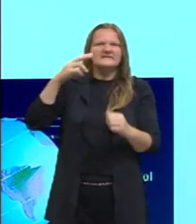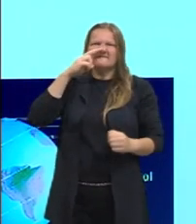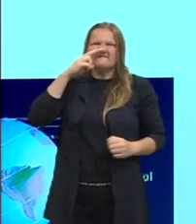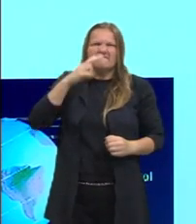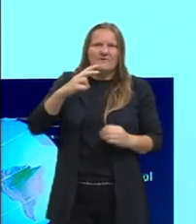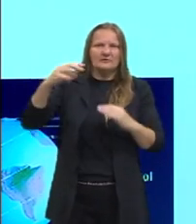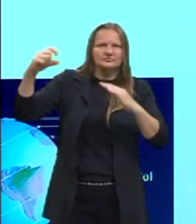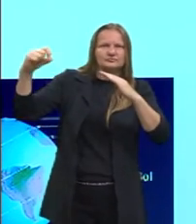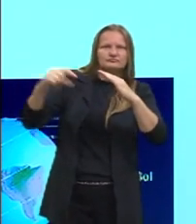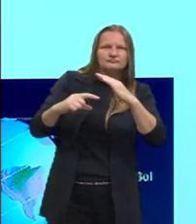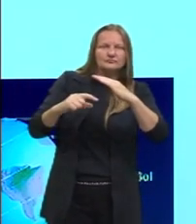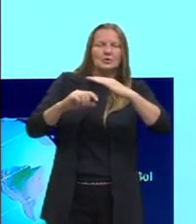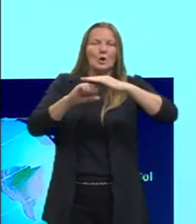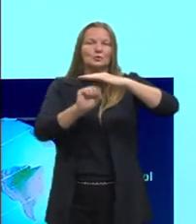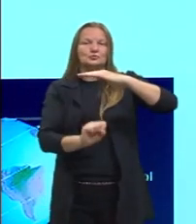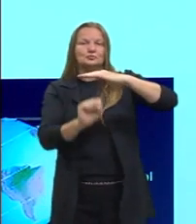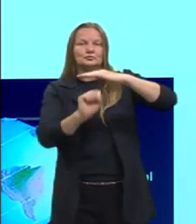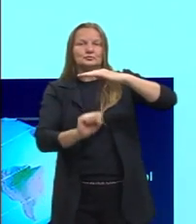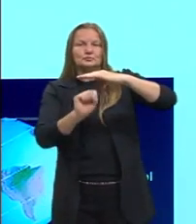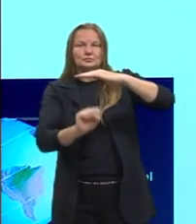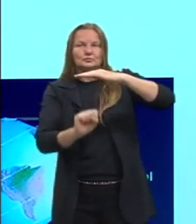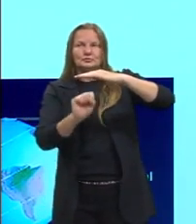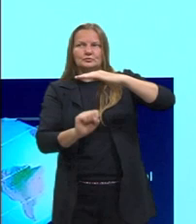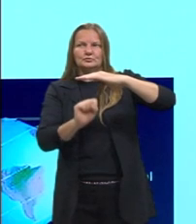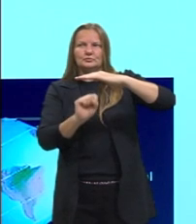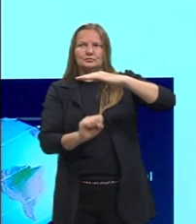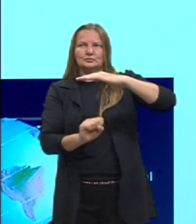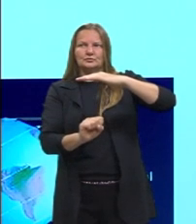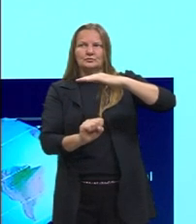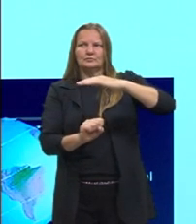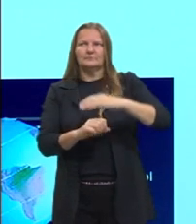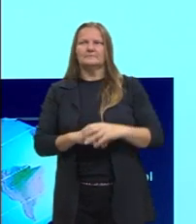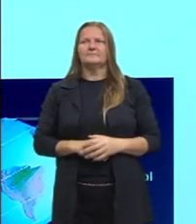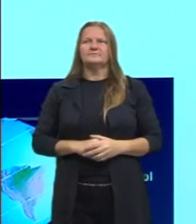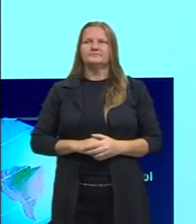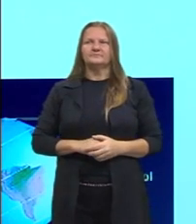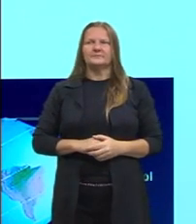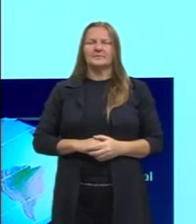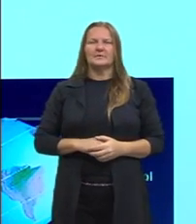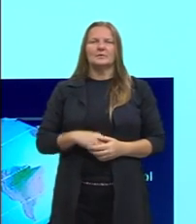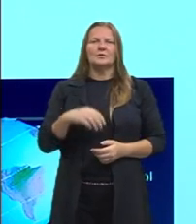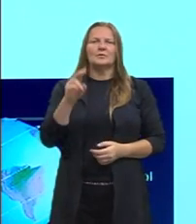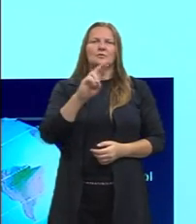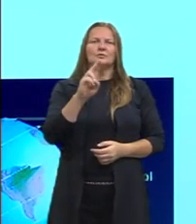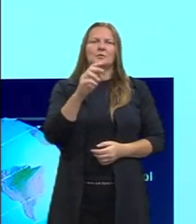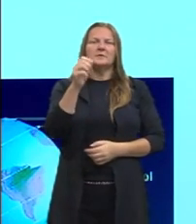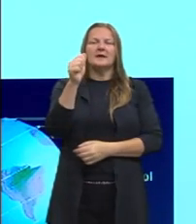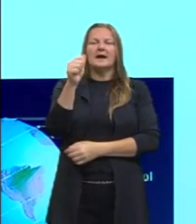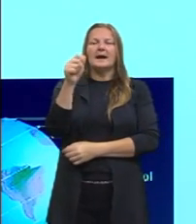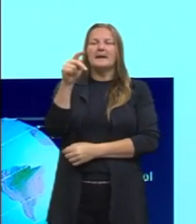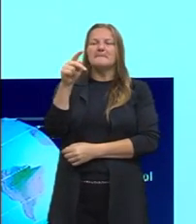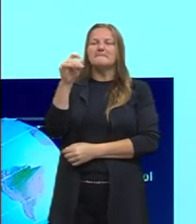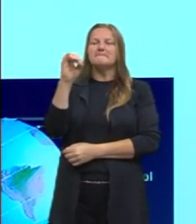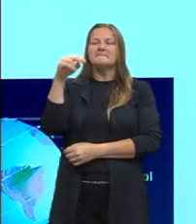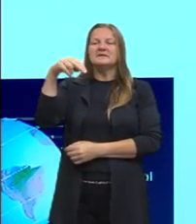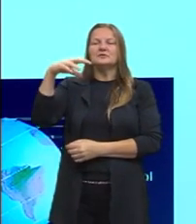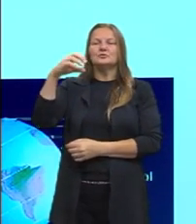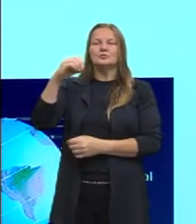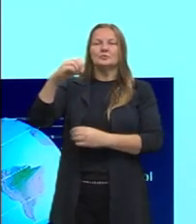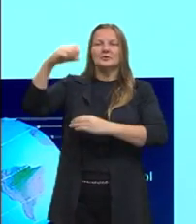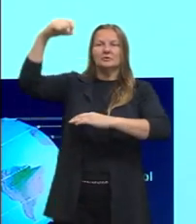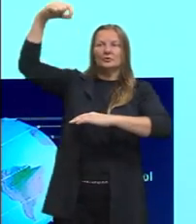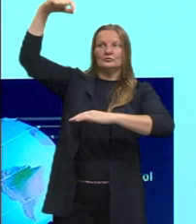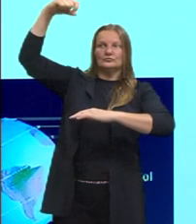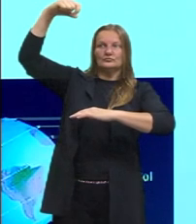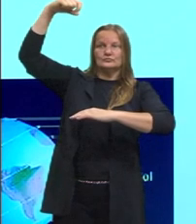incisivo, a gente chama isso de apino, O sol vai estar apino, vai estar bem